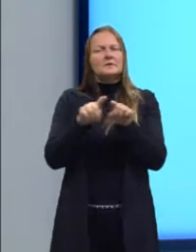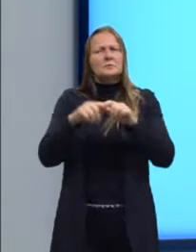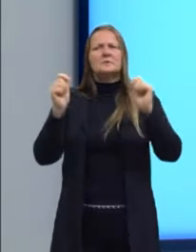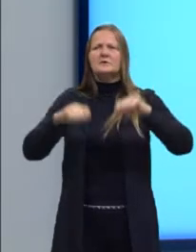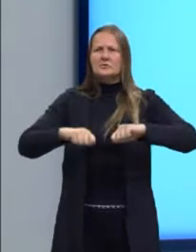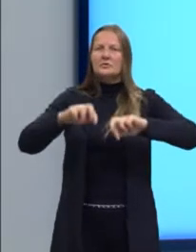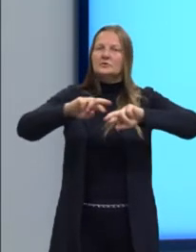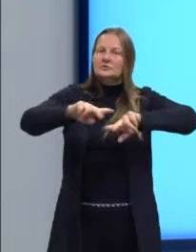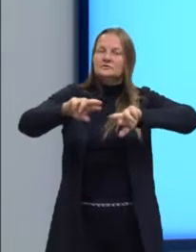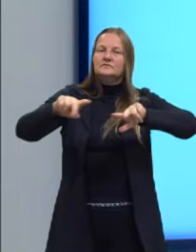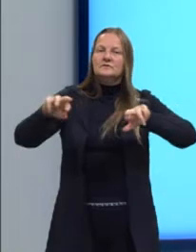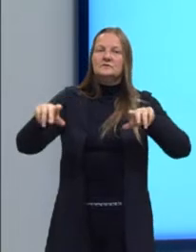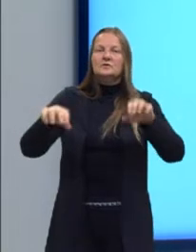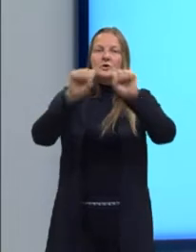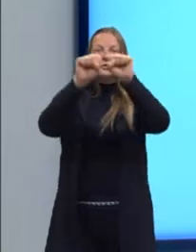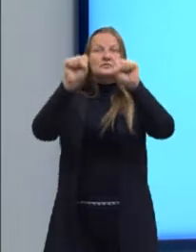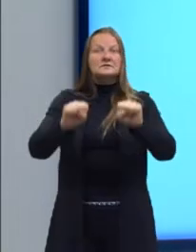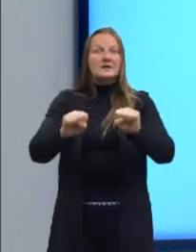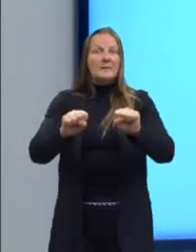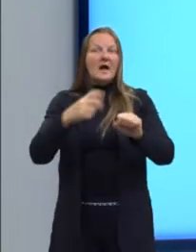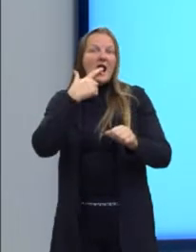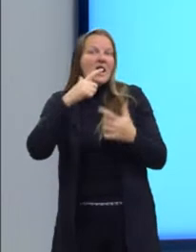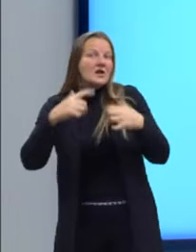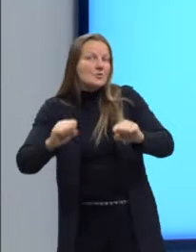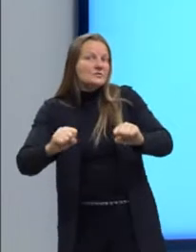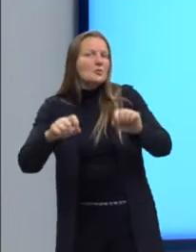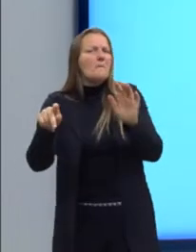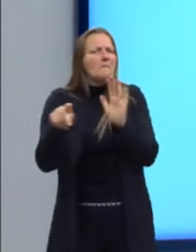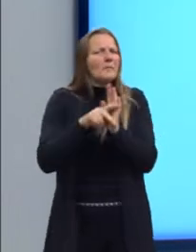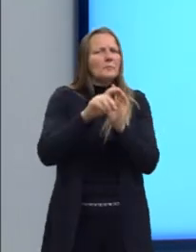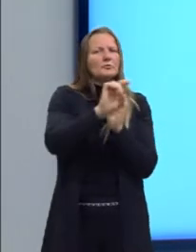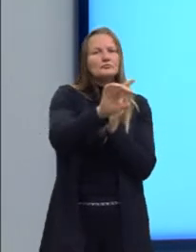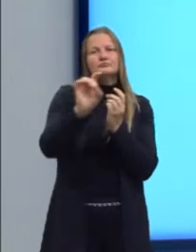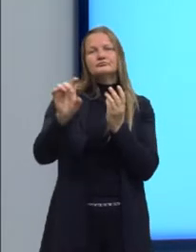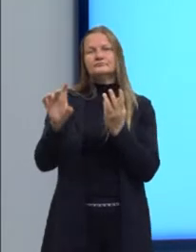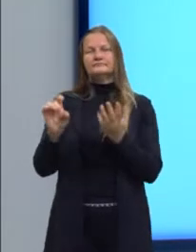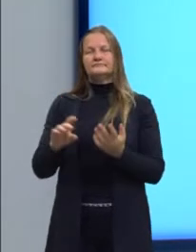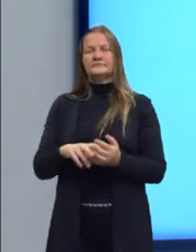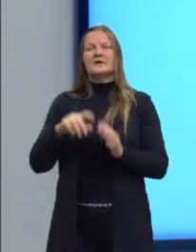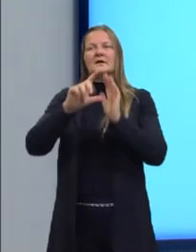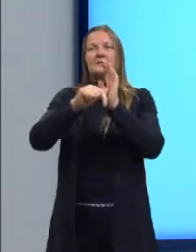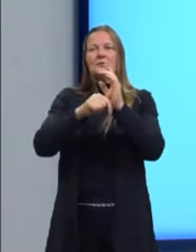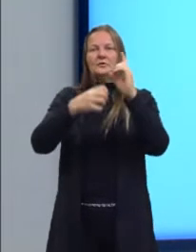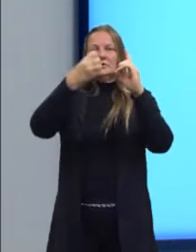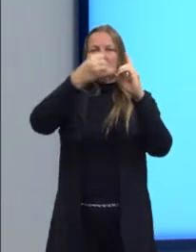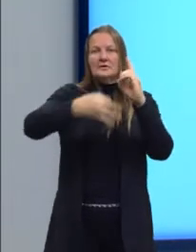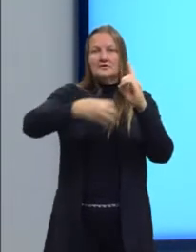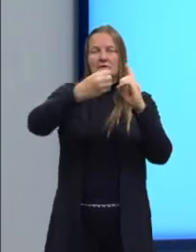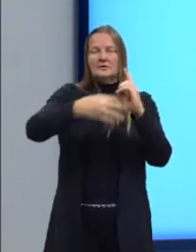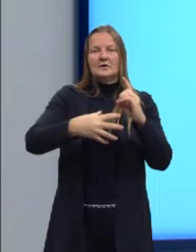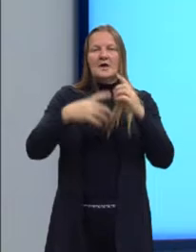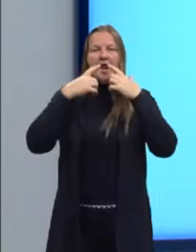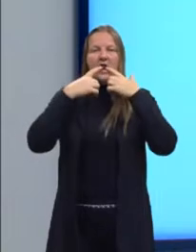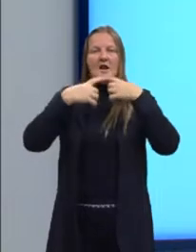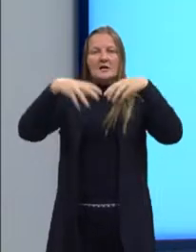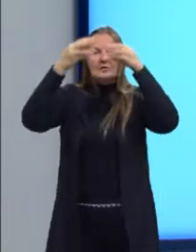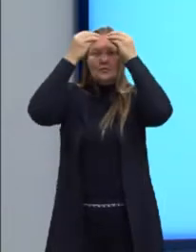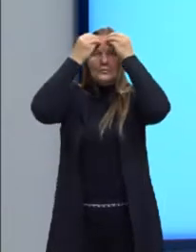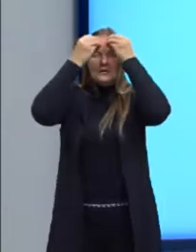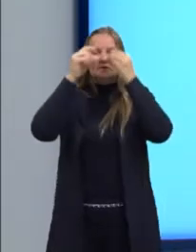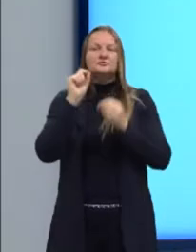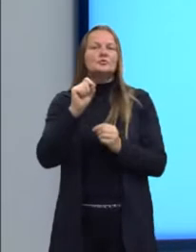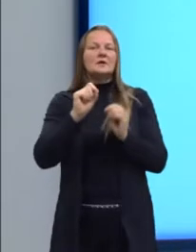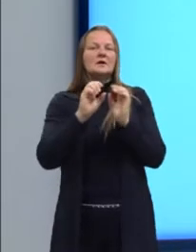que as diferencia, esse sistema linguístico que é próprio. Depois, a linguagem. Uma definição breve para o que é